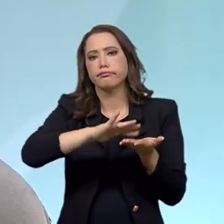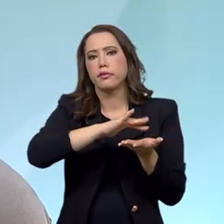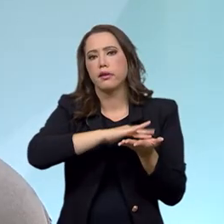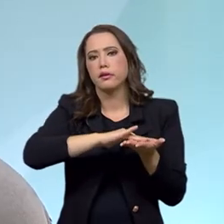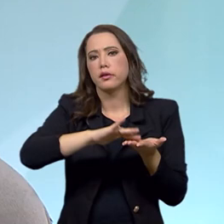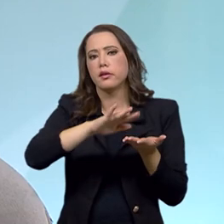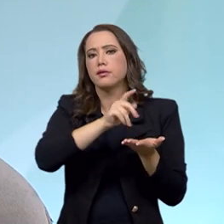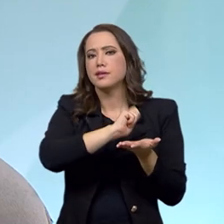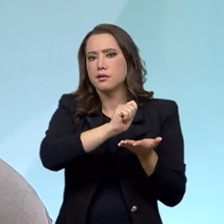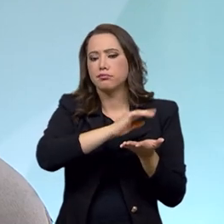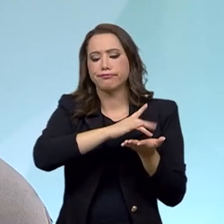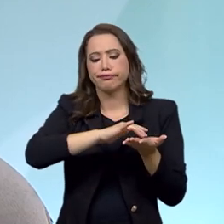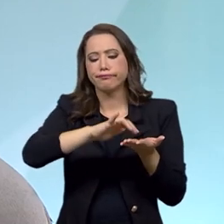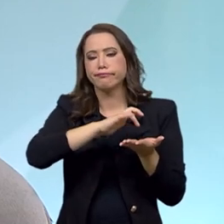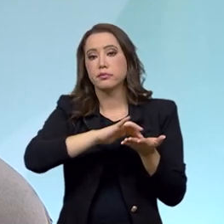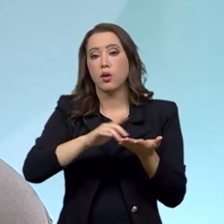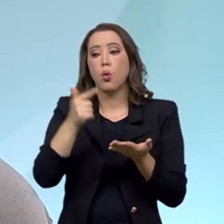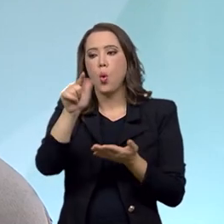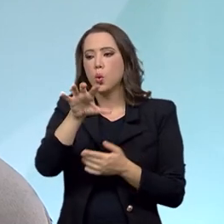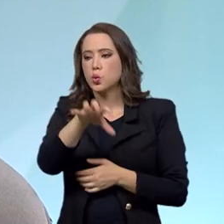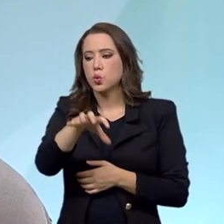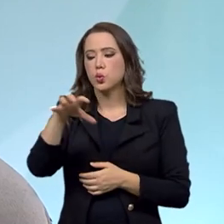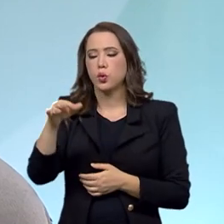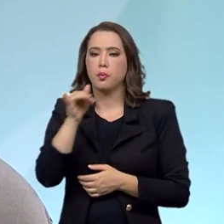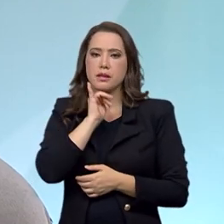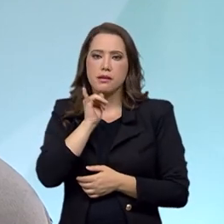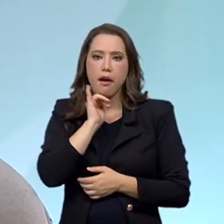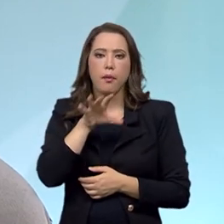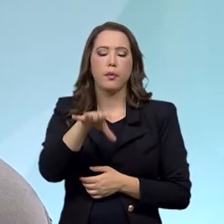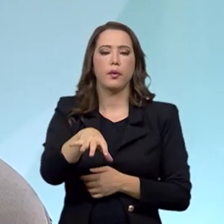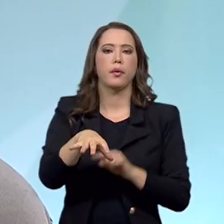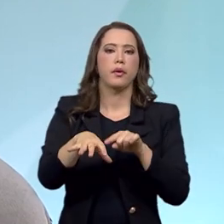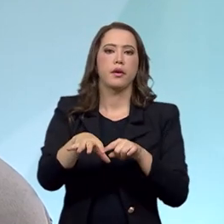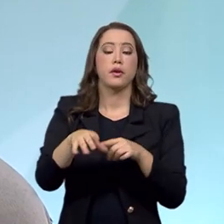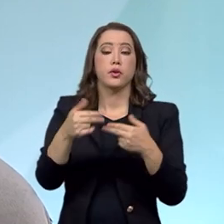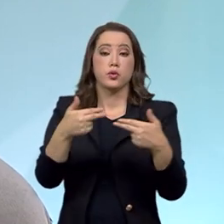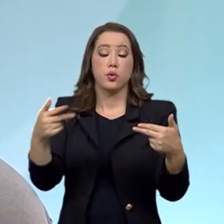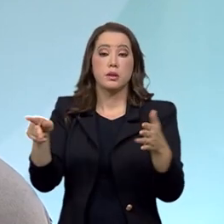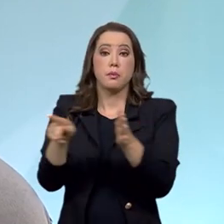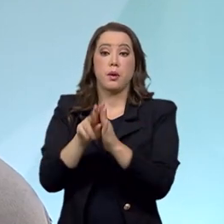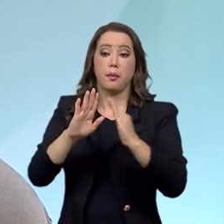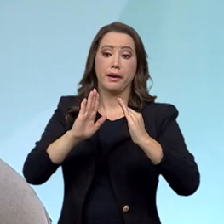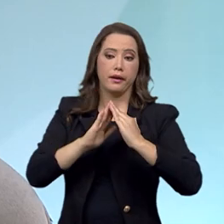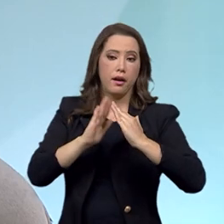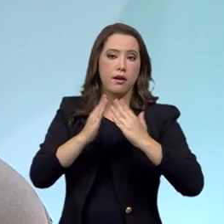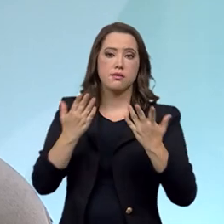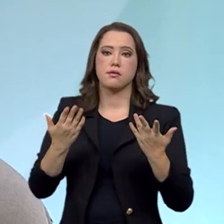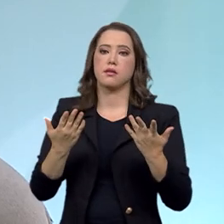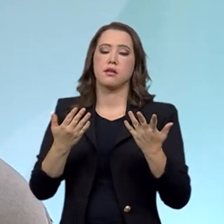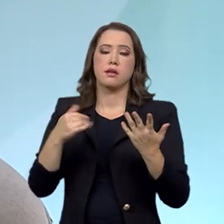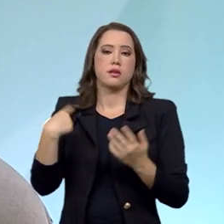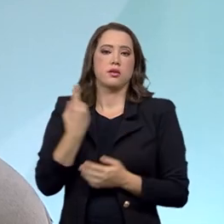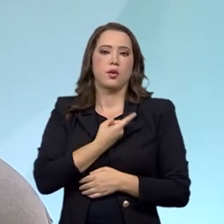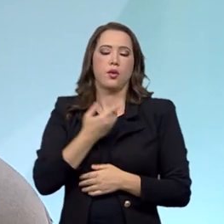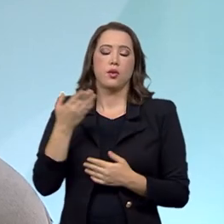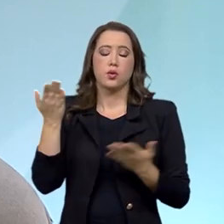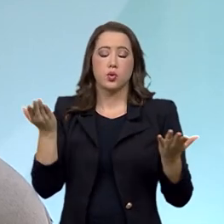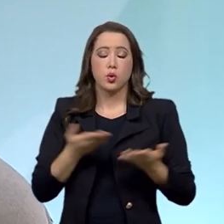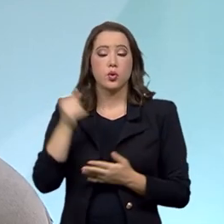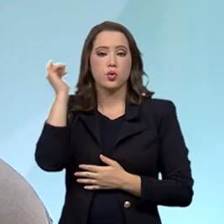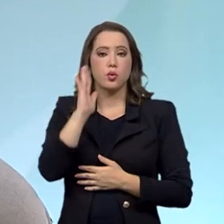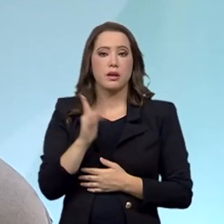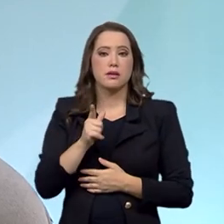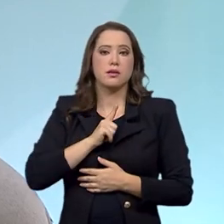Nos falta avançar sobre outros setores. Setores, por exemplo, de eletrodoméstico, onde nós temos no Brasil disseminada a